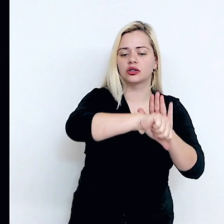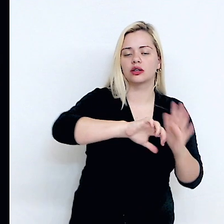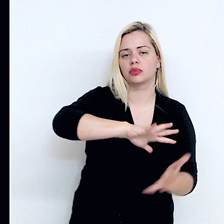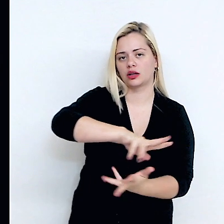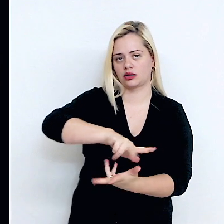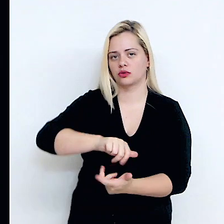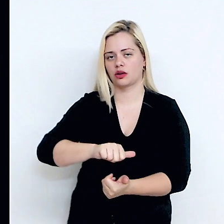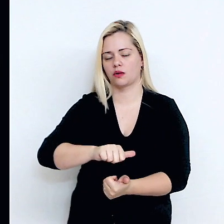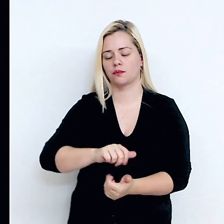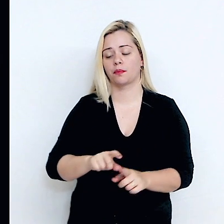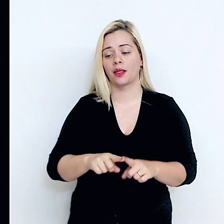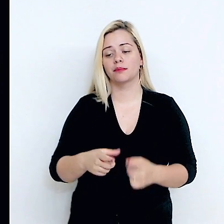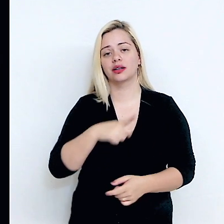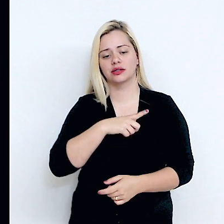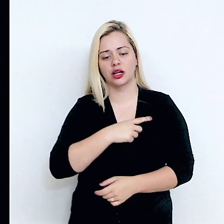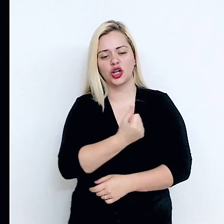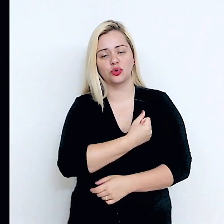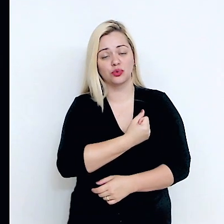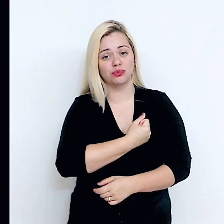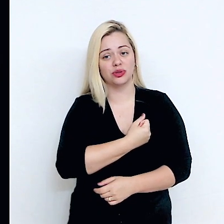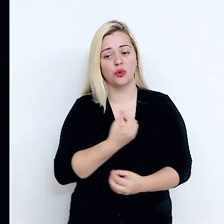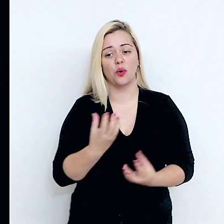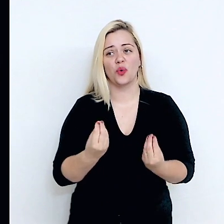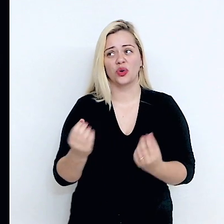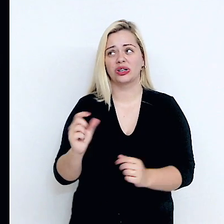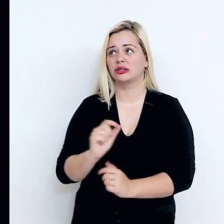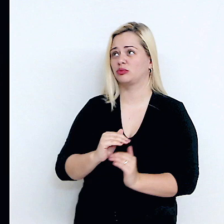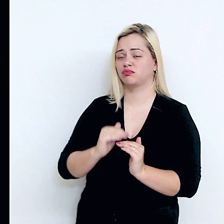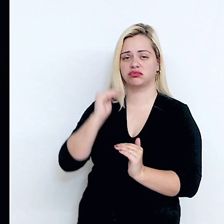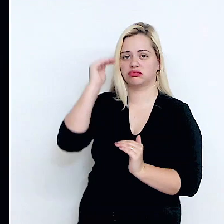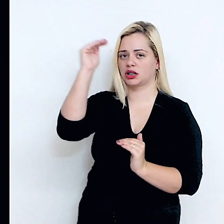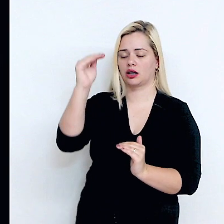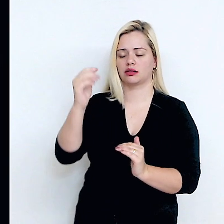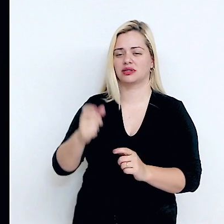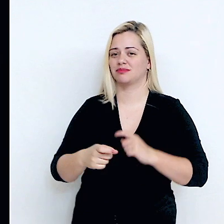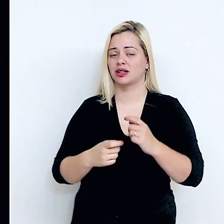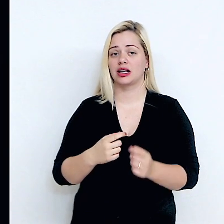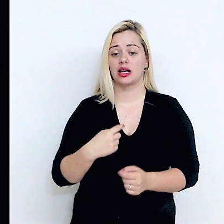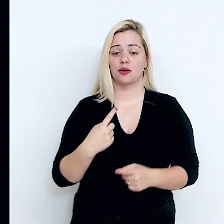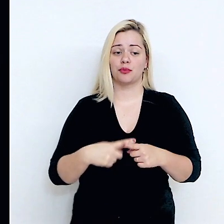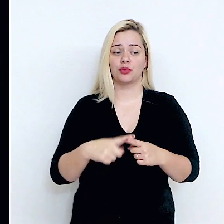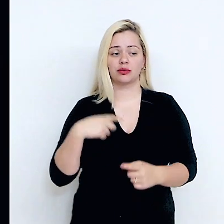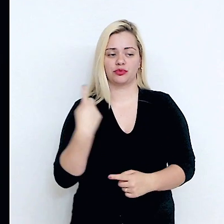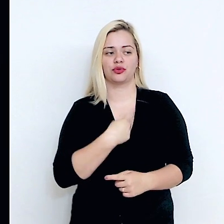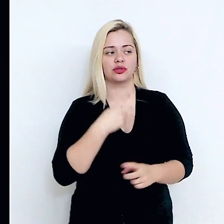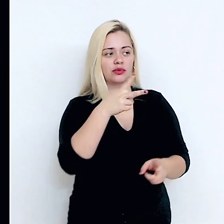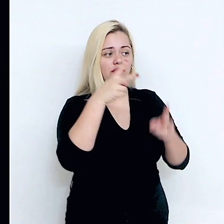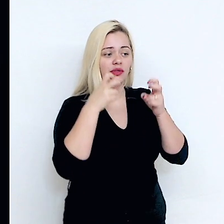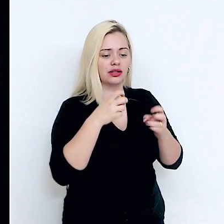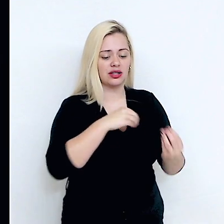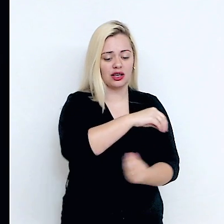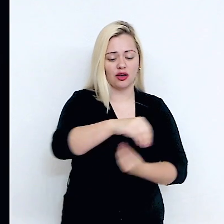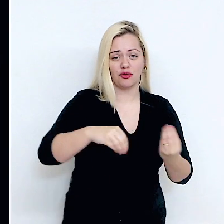tem números igualmente expressivos, não é? A gente vê que ela envolve 2,5 milhões de